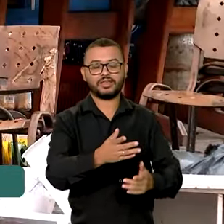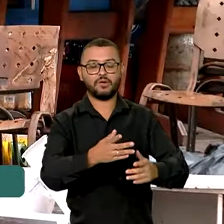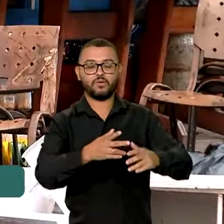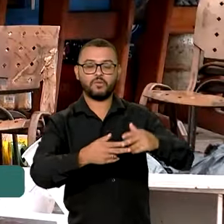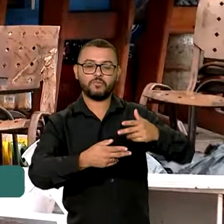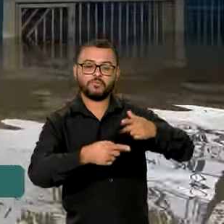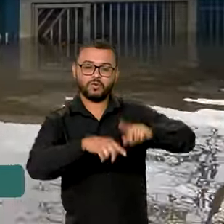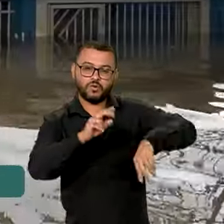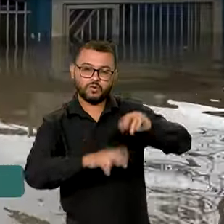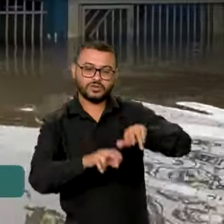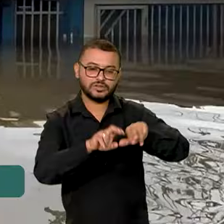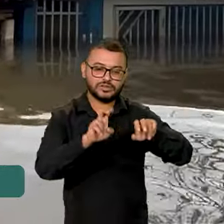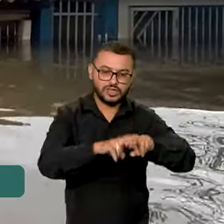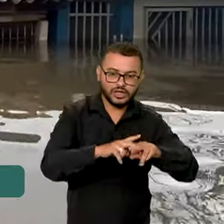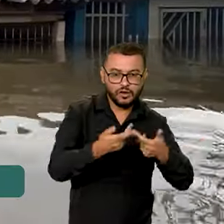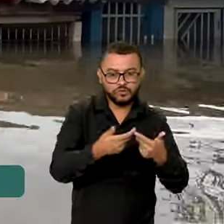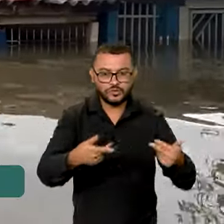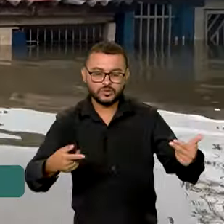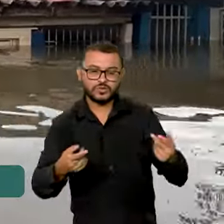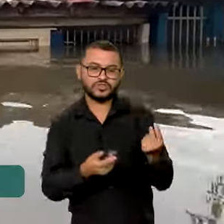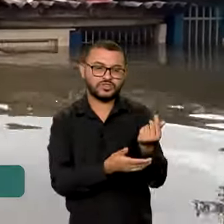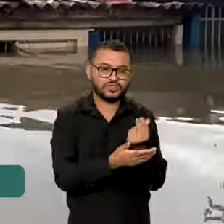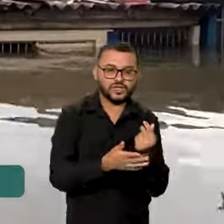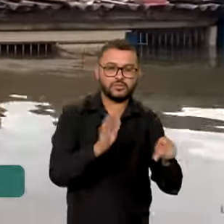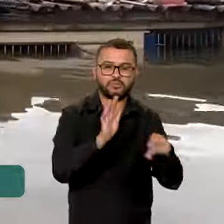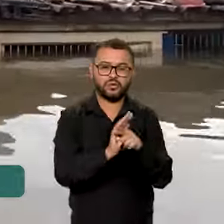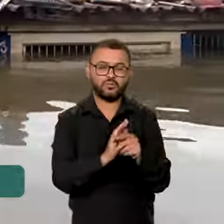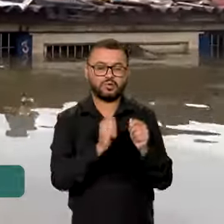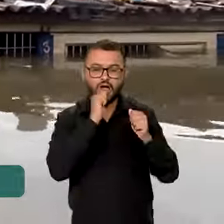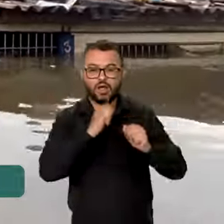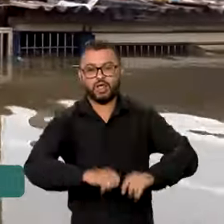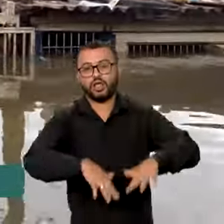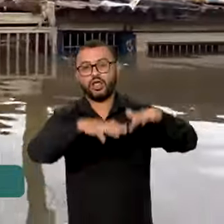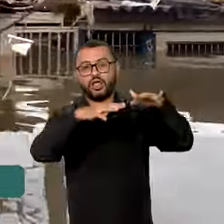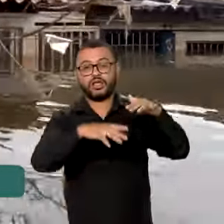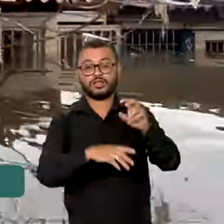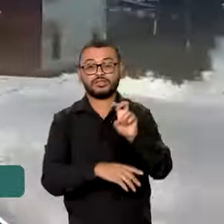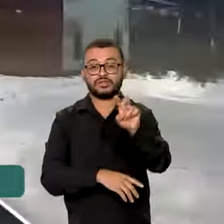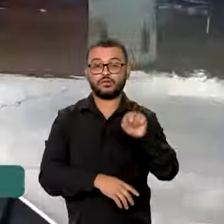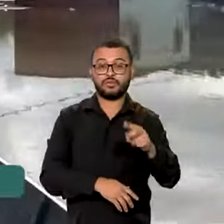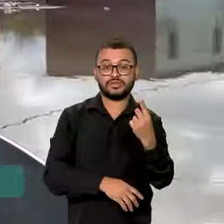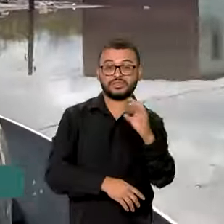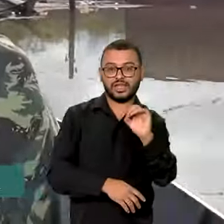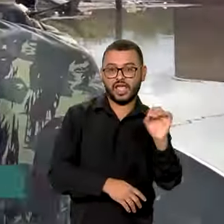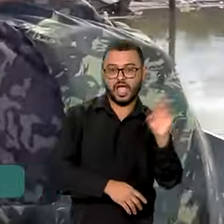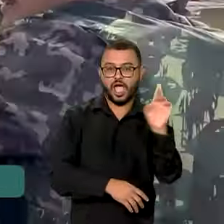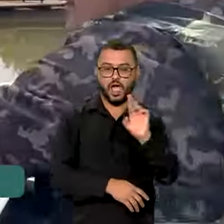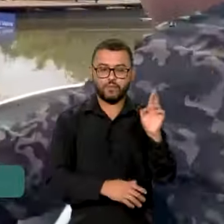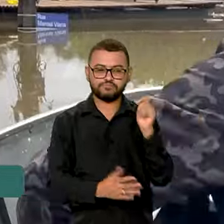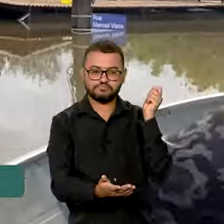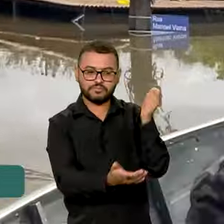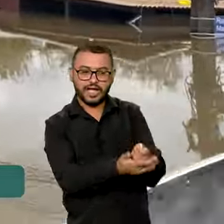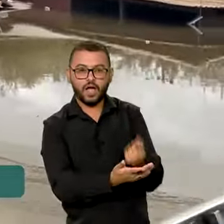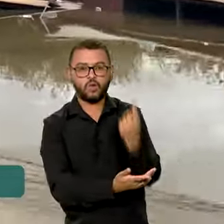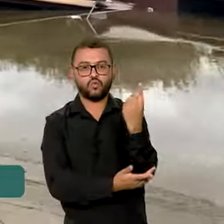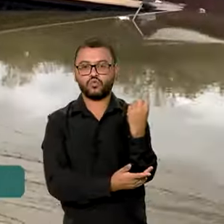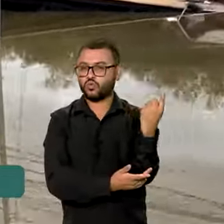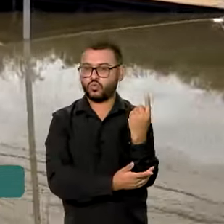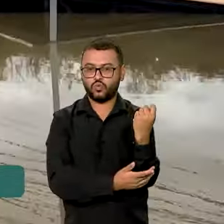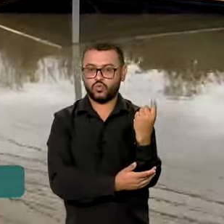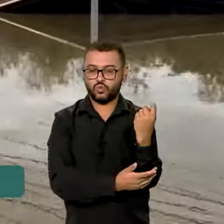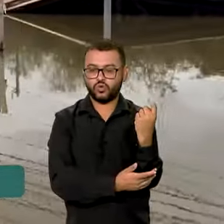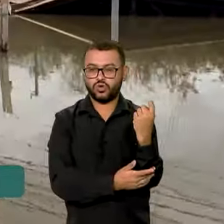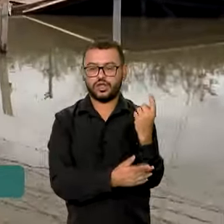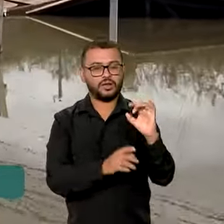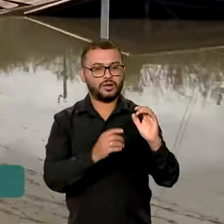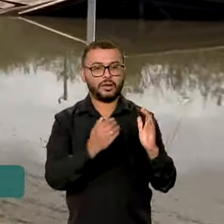e renda por conta das enchentes. O valor de 5.100 reais é pago em uma única parcela. Em